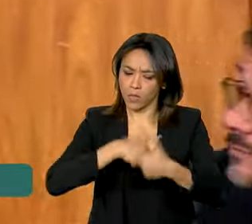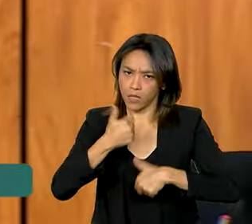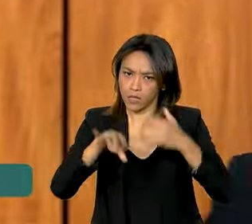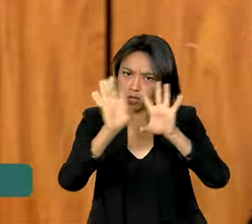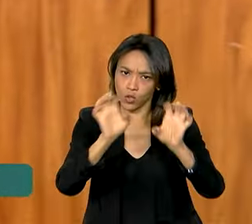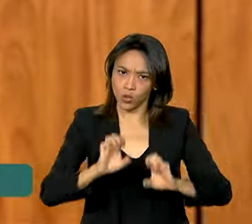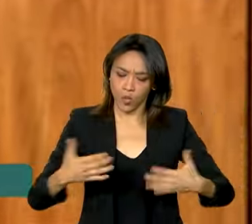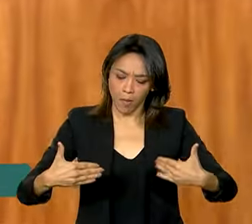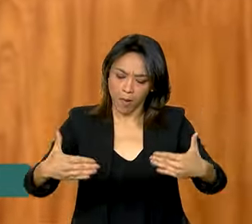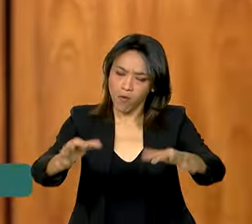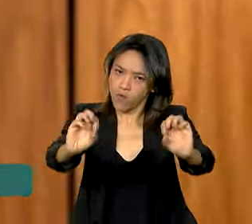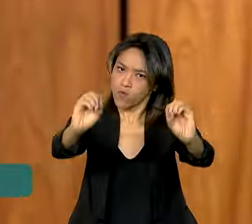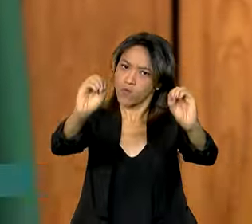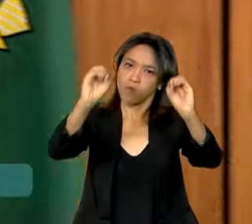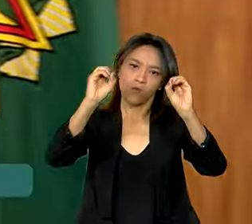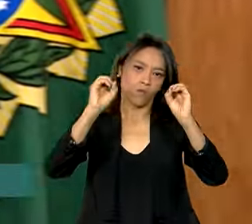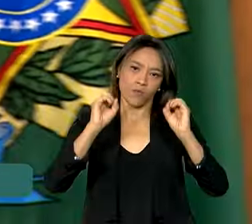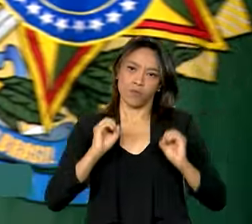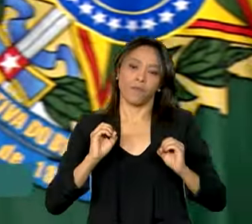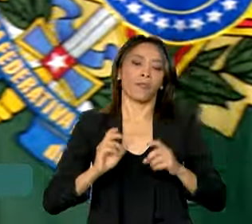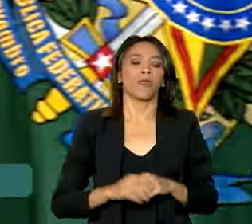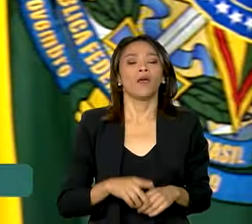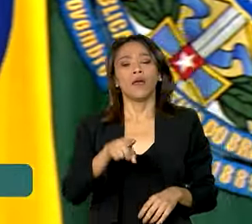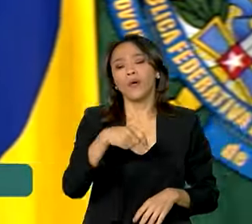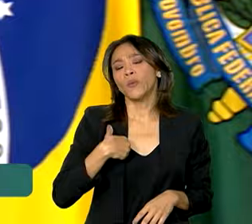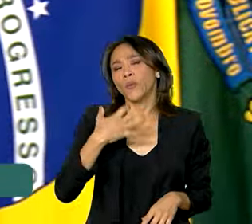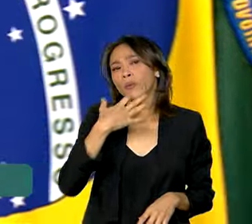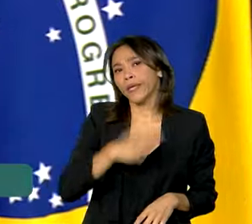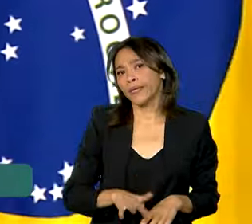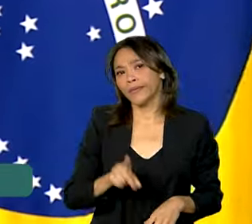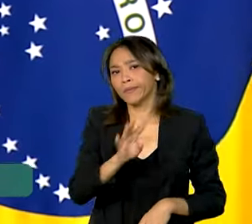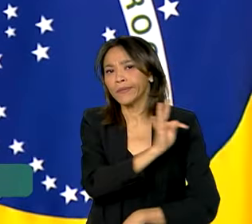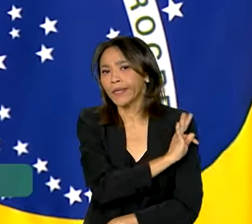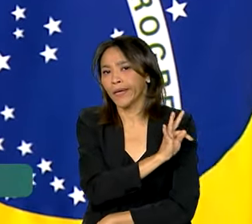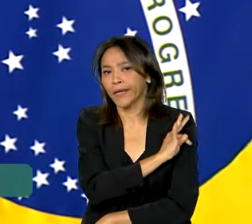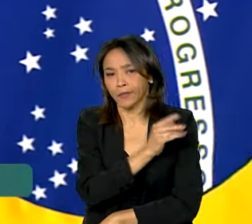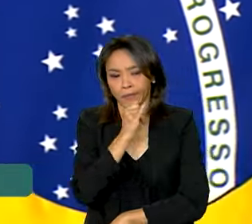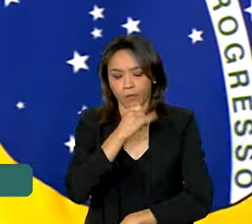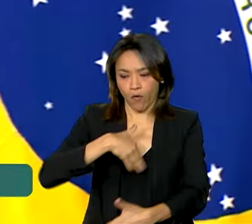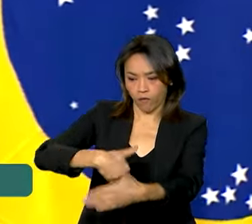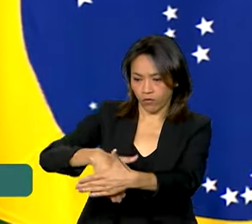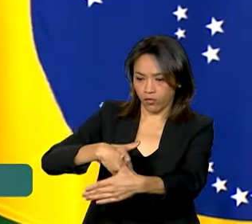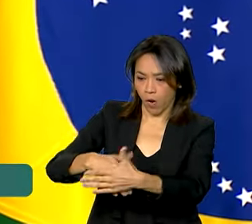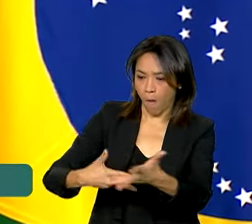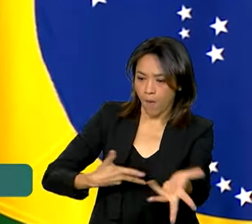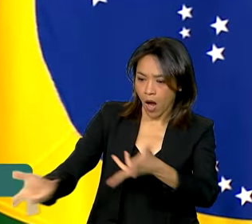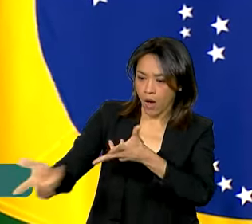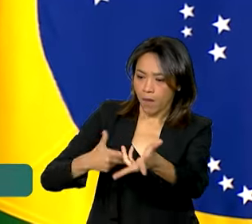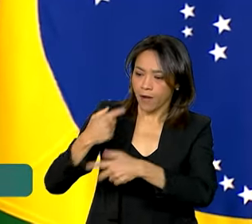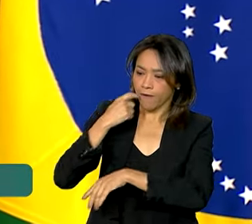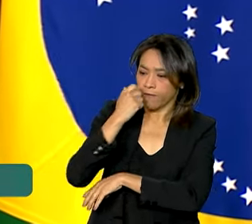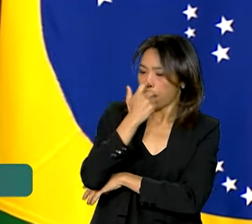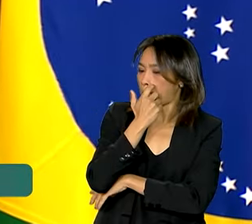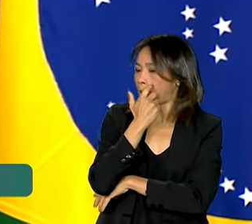Eu não conheço um técnico que ele anuncia quando o time entra em campo o que ele vai tirar.